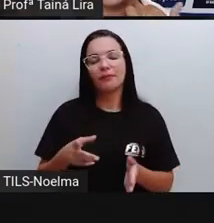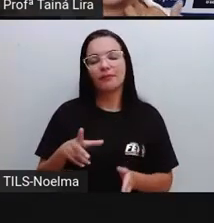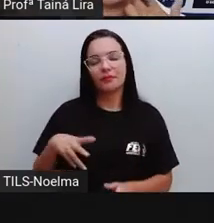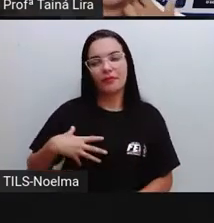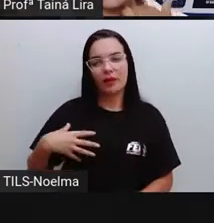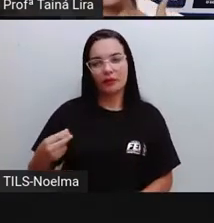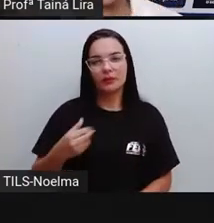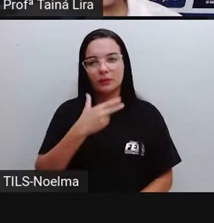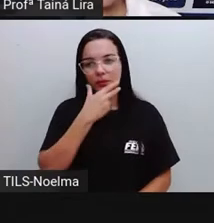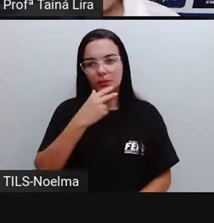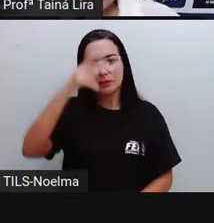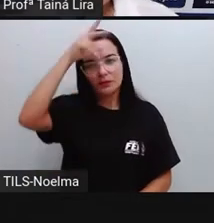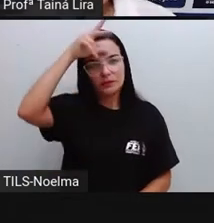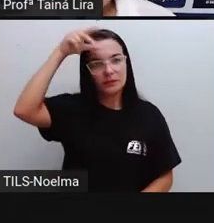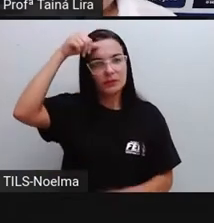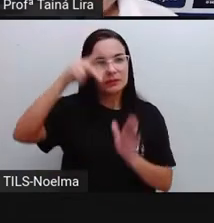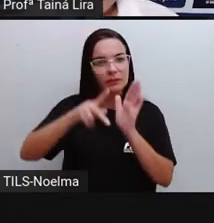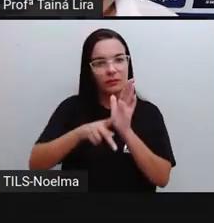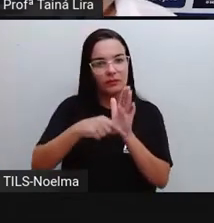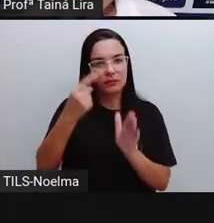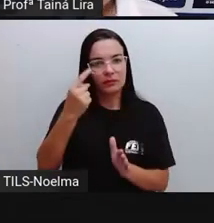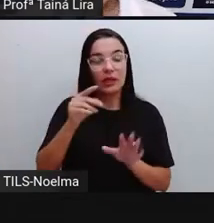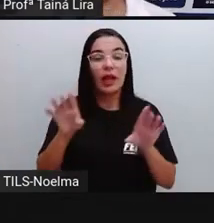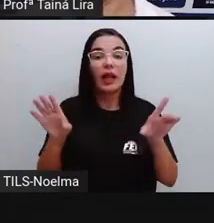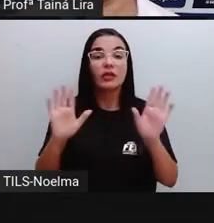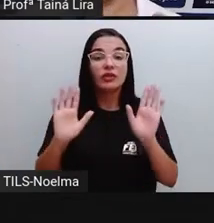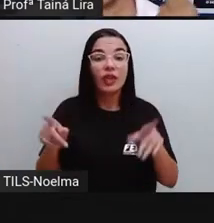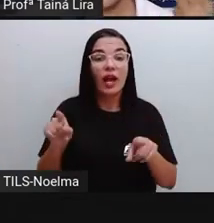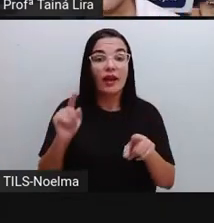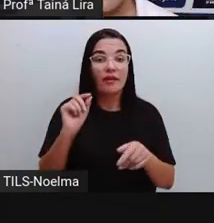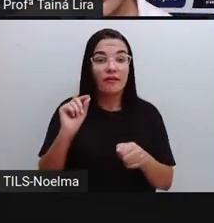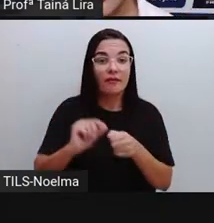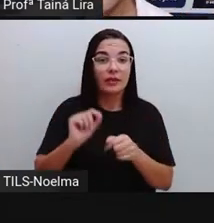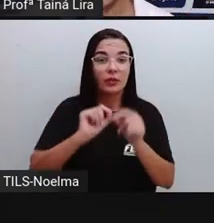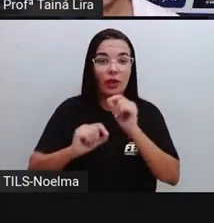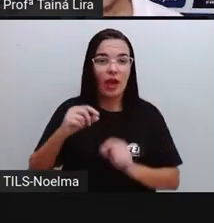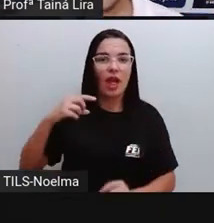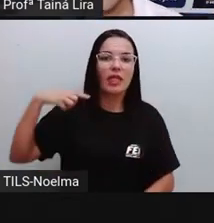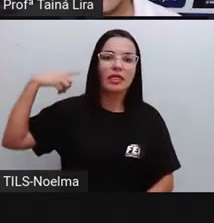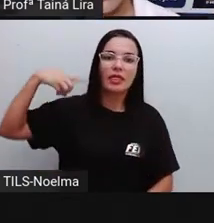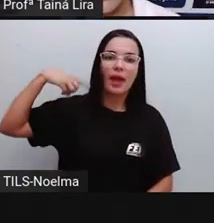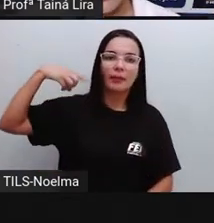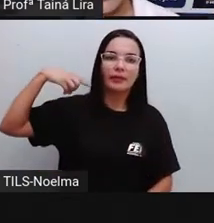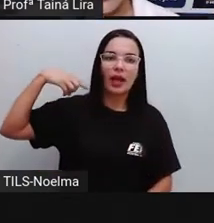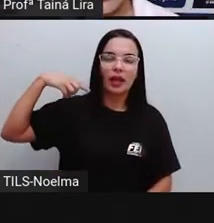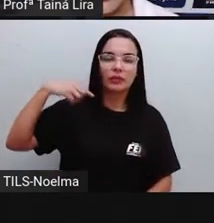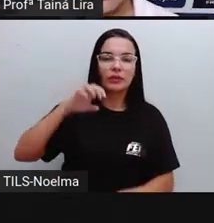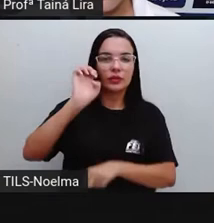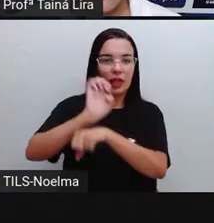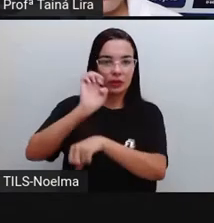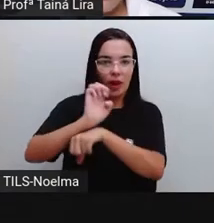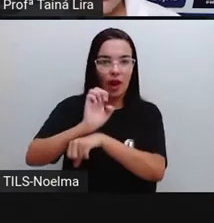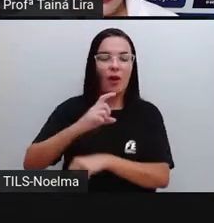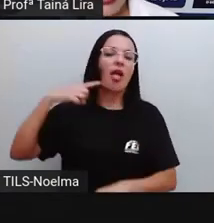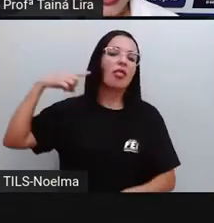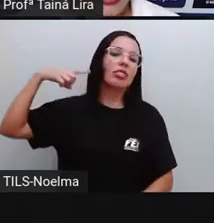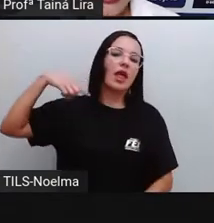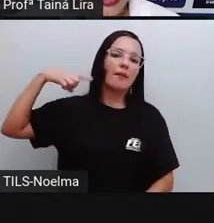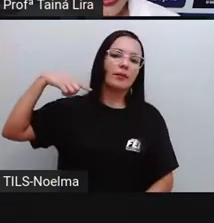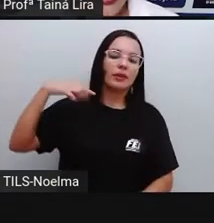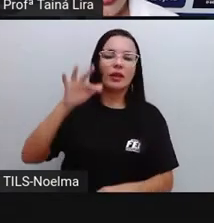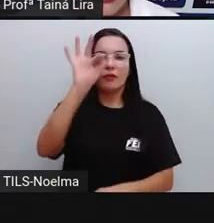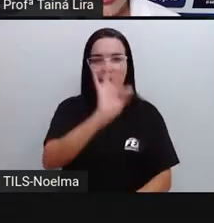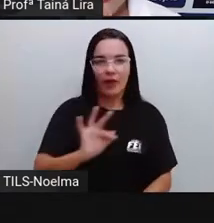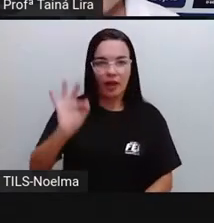foi vice-prefeito de Feira de Santana, tá? Lá na época que o prefeito era o ex-prefeito José